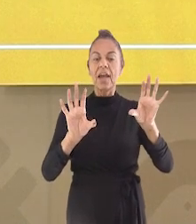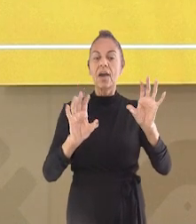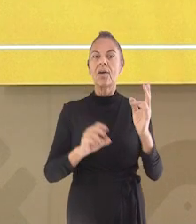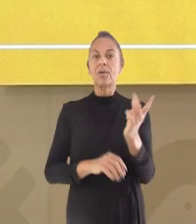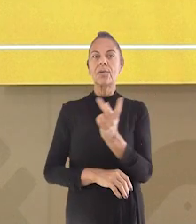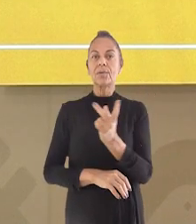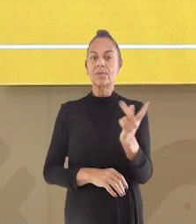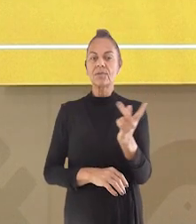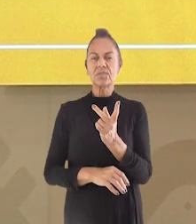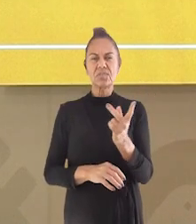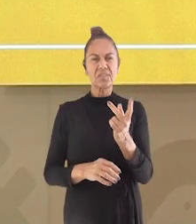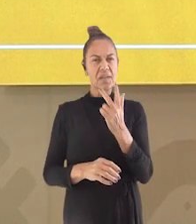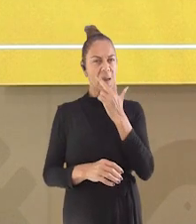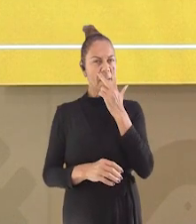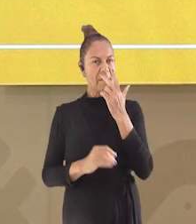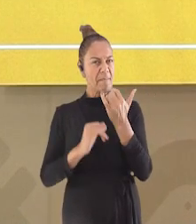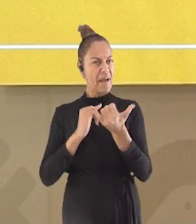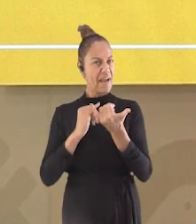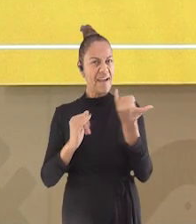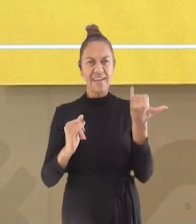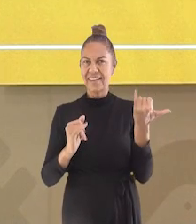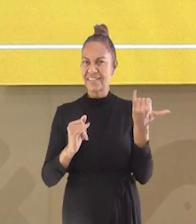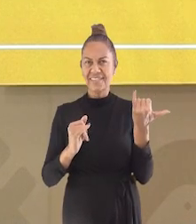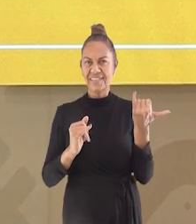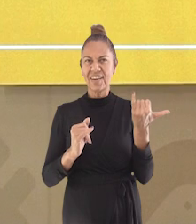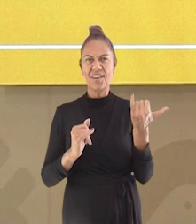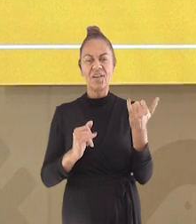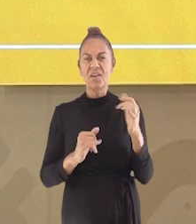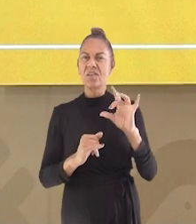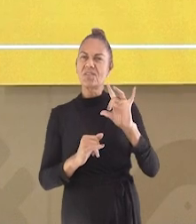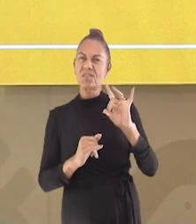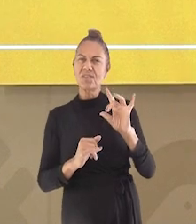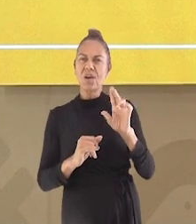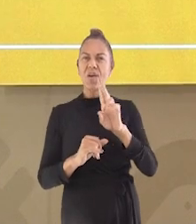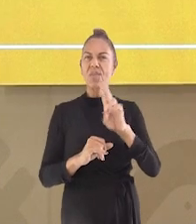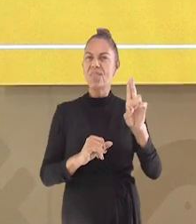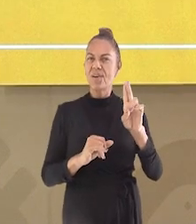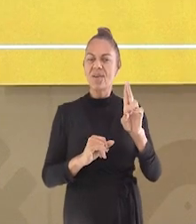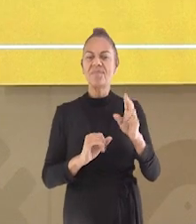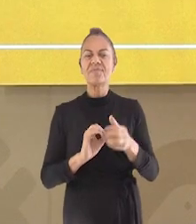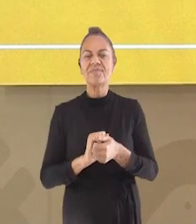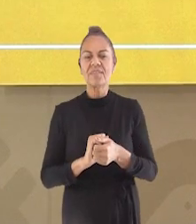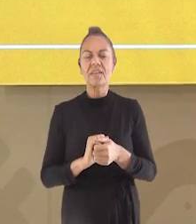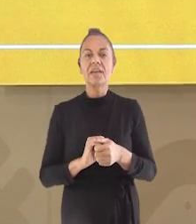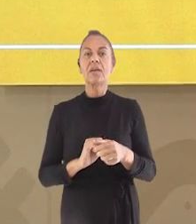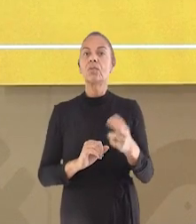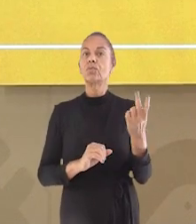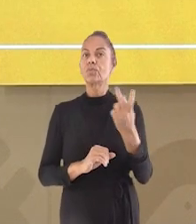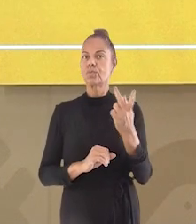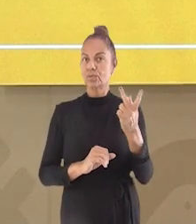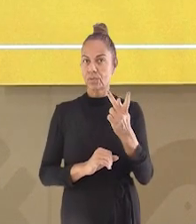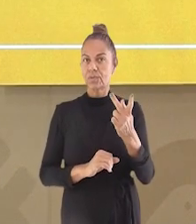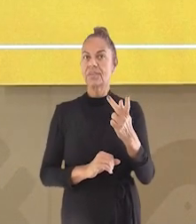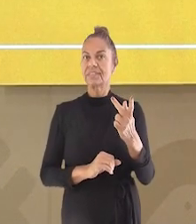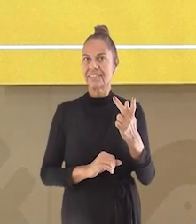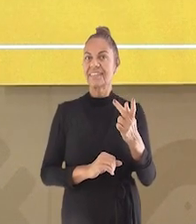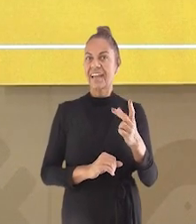Os dois não tem nada de parecido, né? Além do nome. E claro, os dois são ratos.